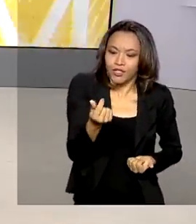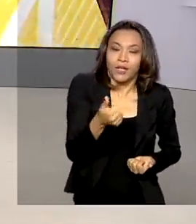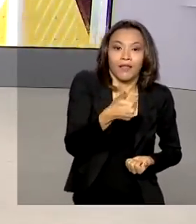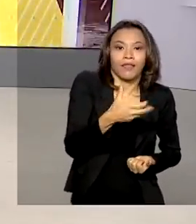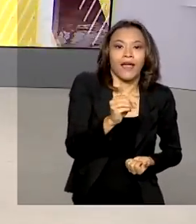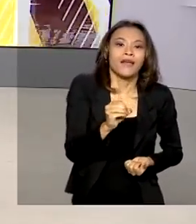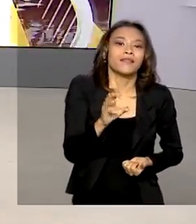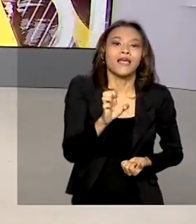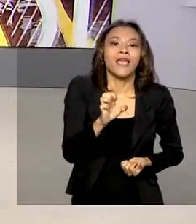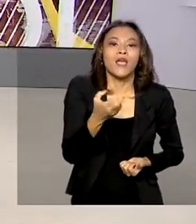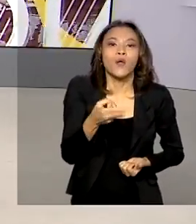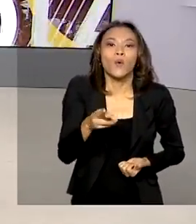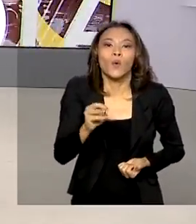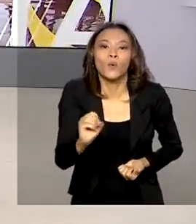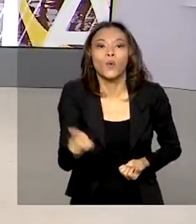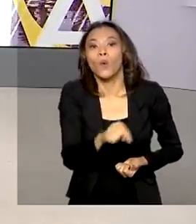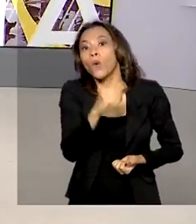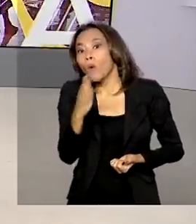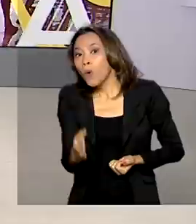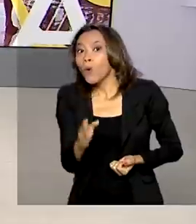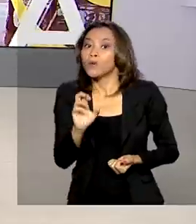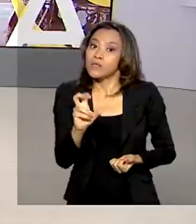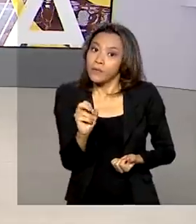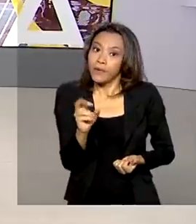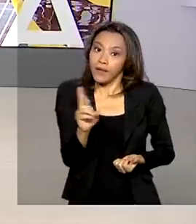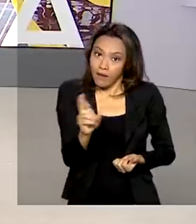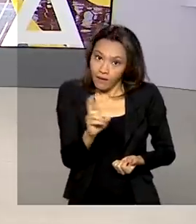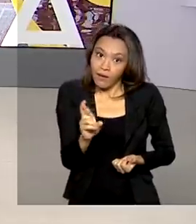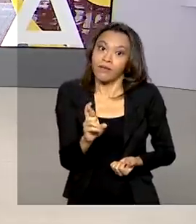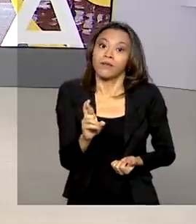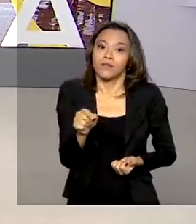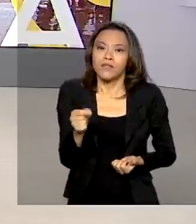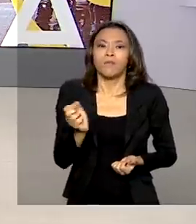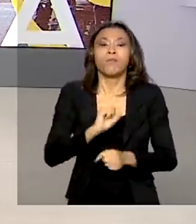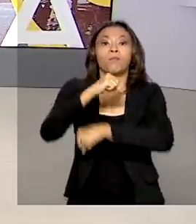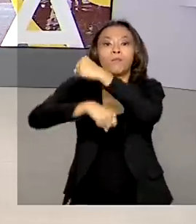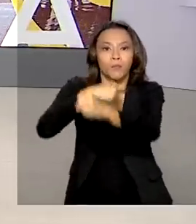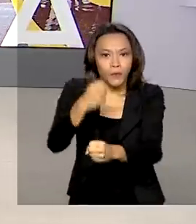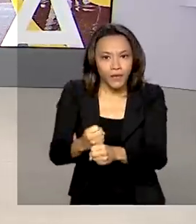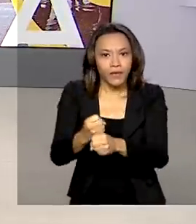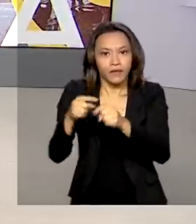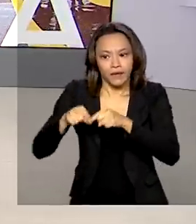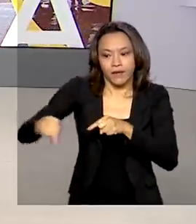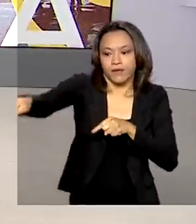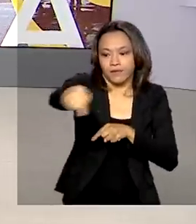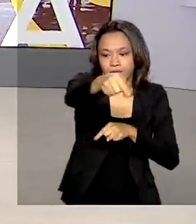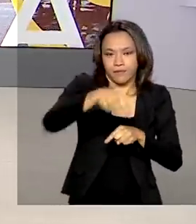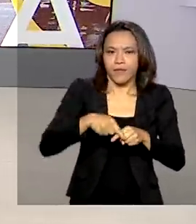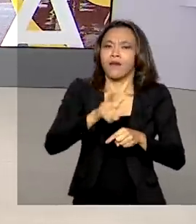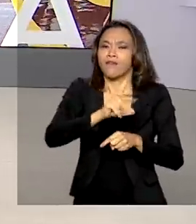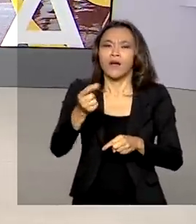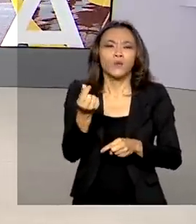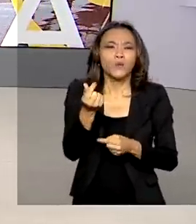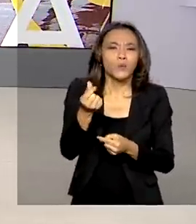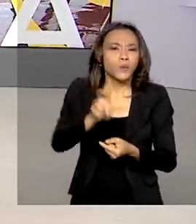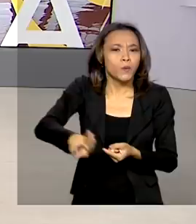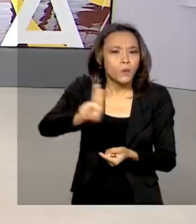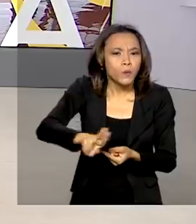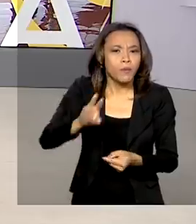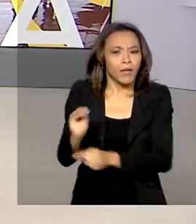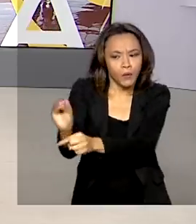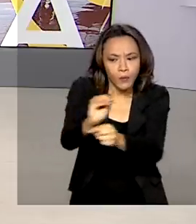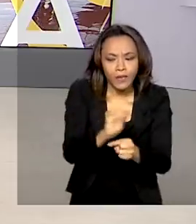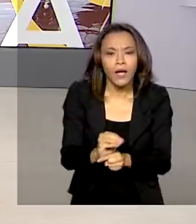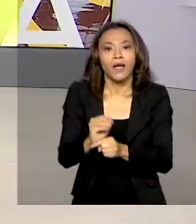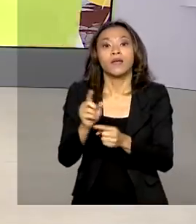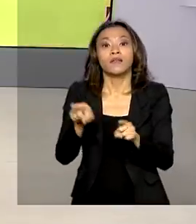ou 50 reais por hectare ao ano. Os recursos vão ser investidos em ações como prevenção e combate